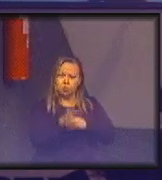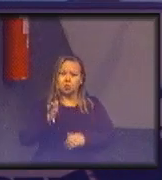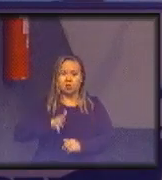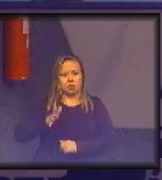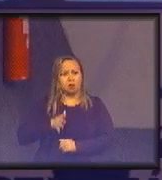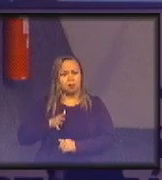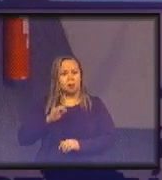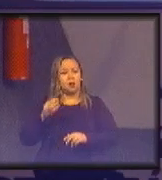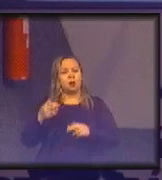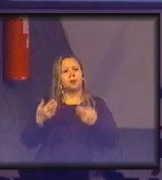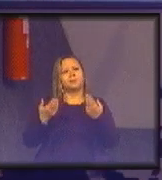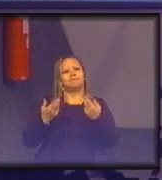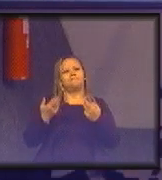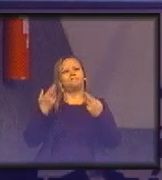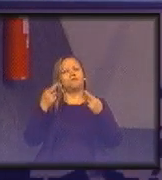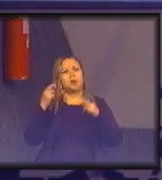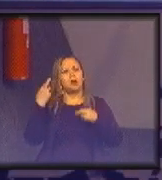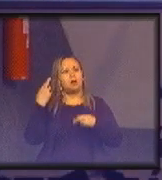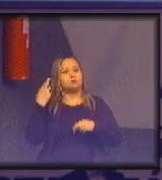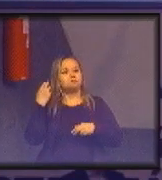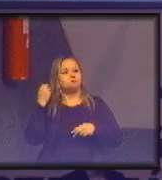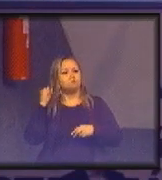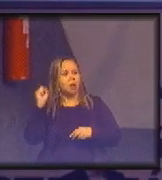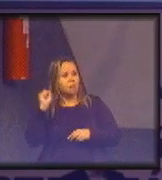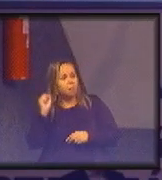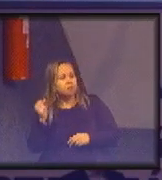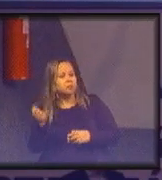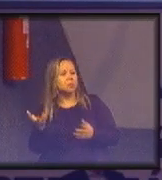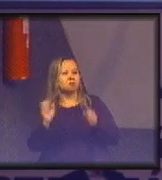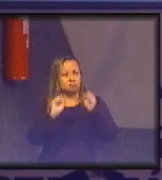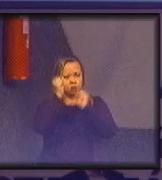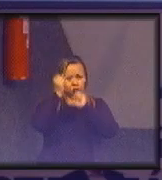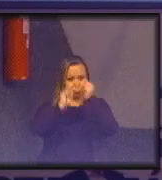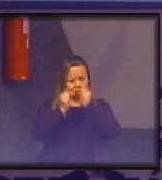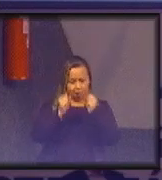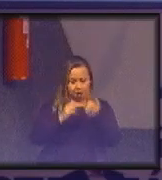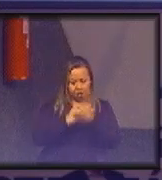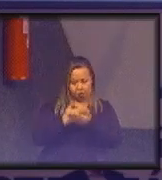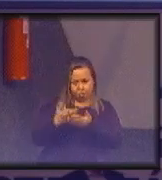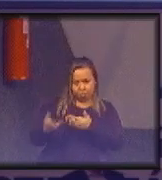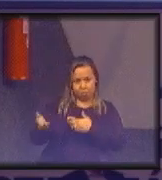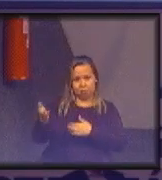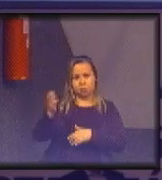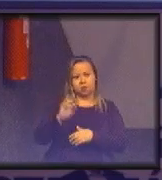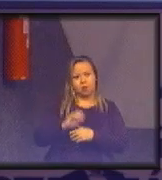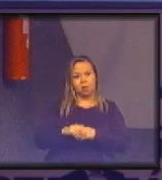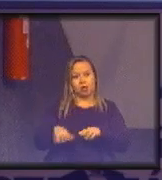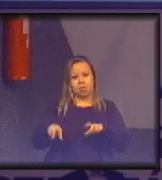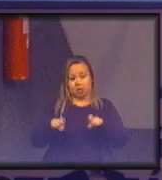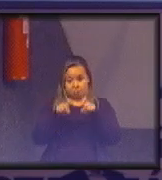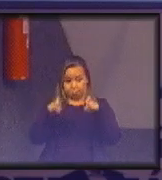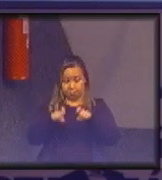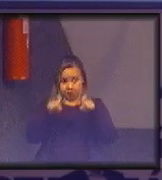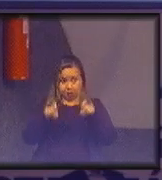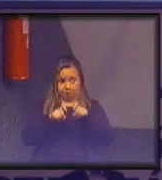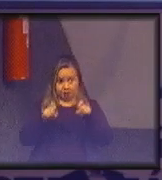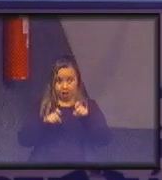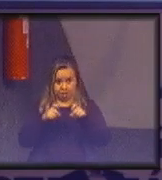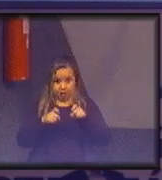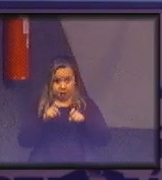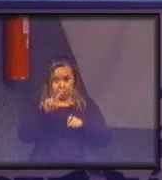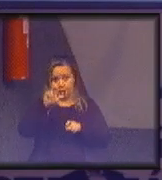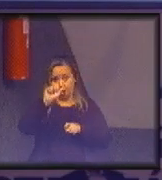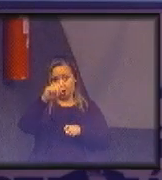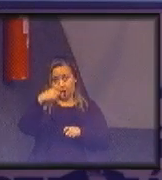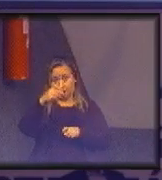industrial com o início da utilização da máquina a vapor e tem uma muito legal